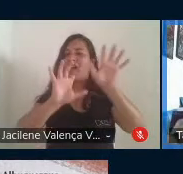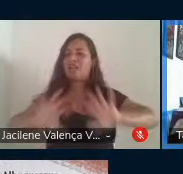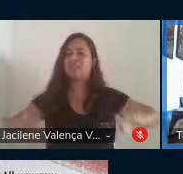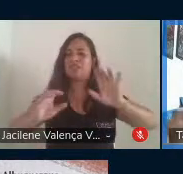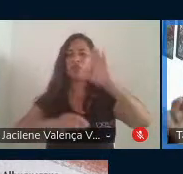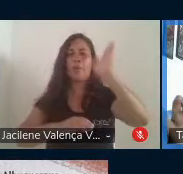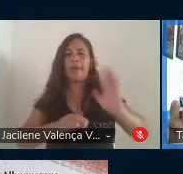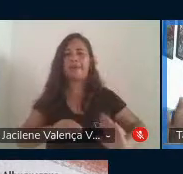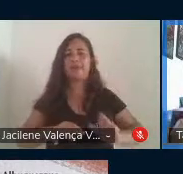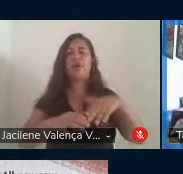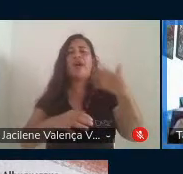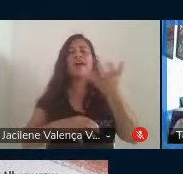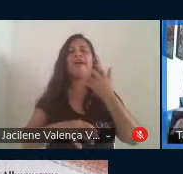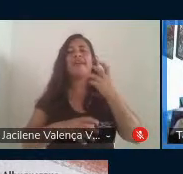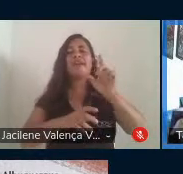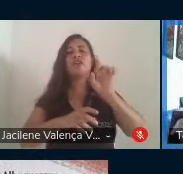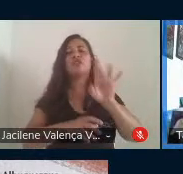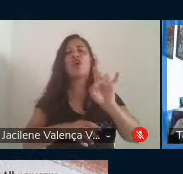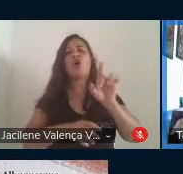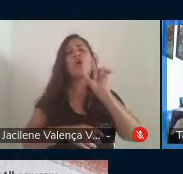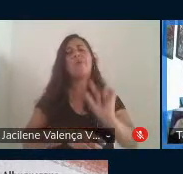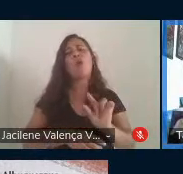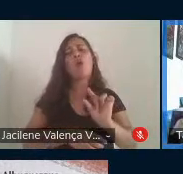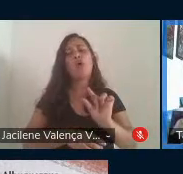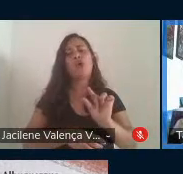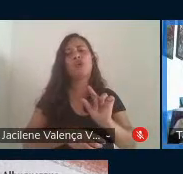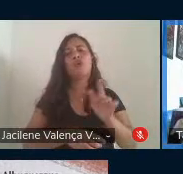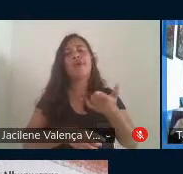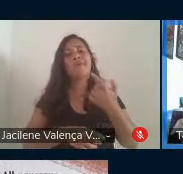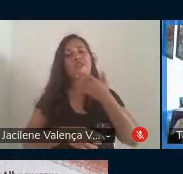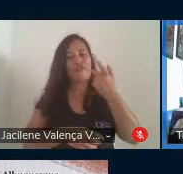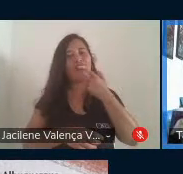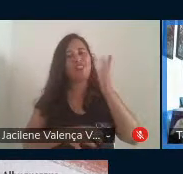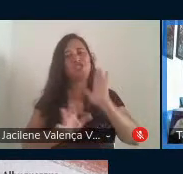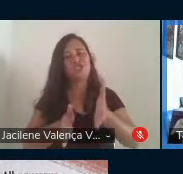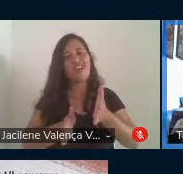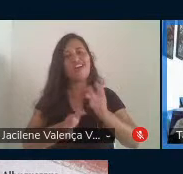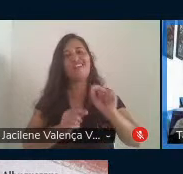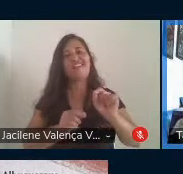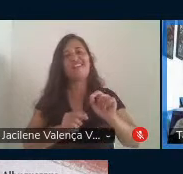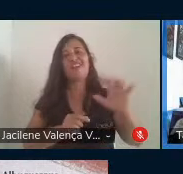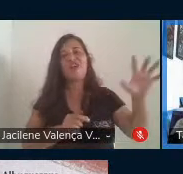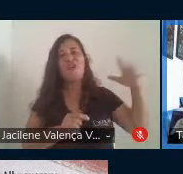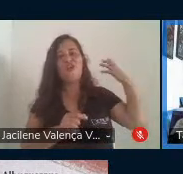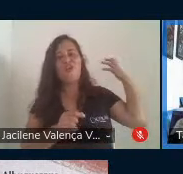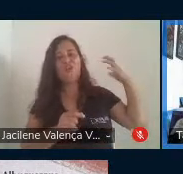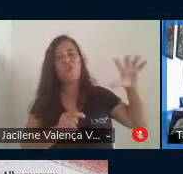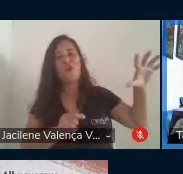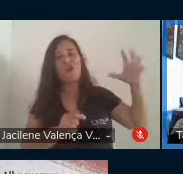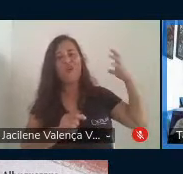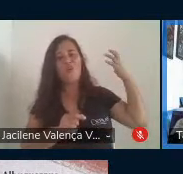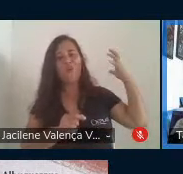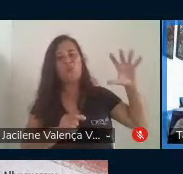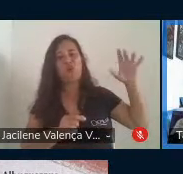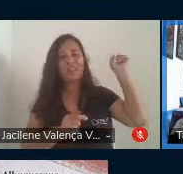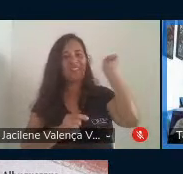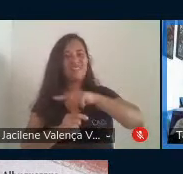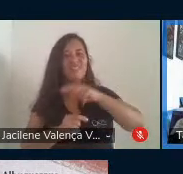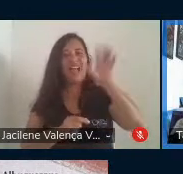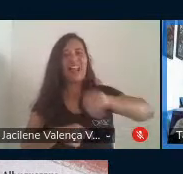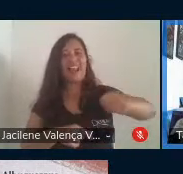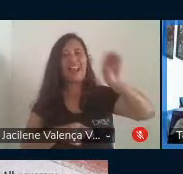e eu só queria um pouquinho, porque, como eu falei, o ventilador aqui dificultou a fala,